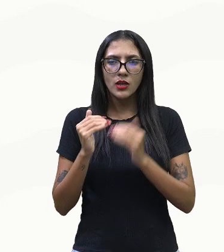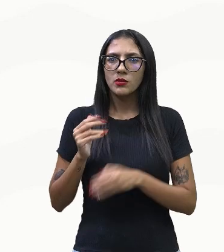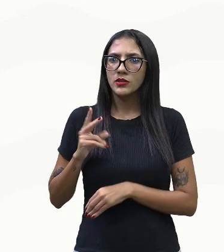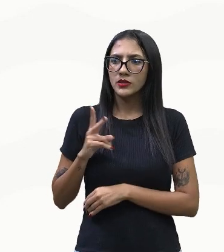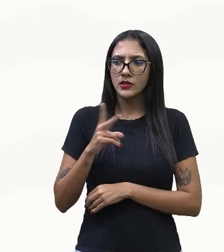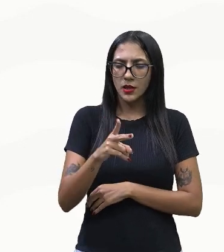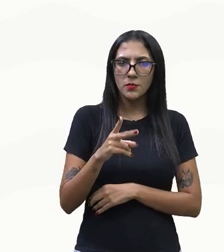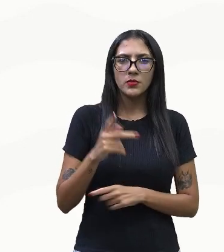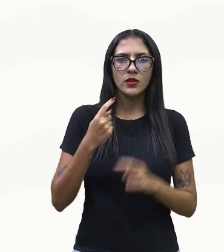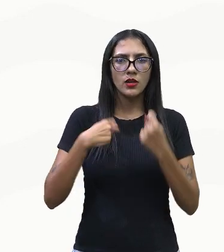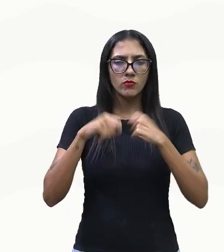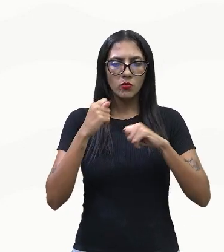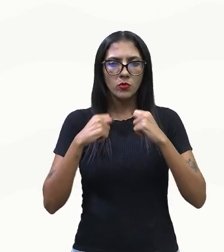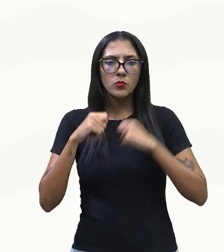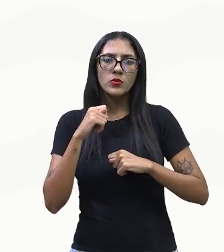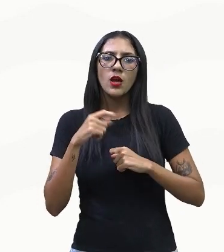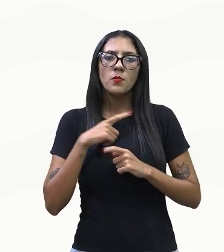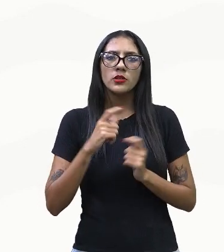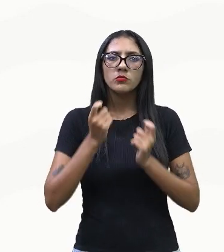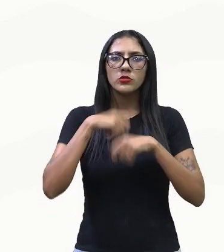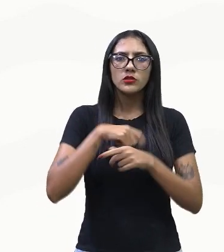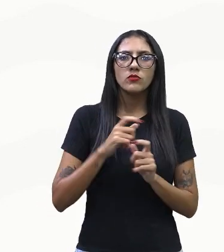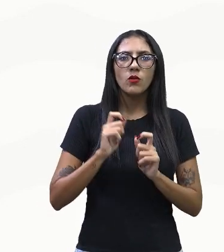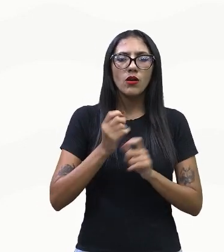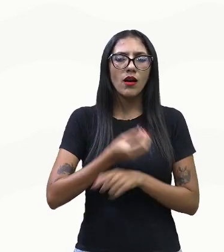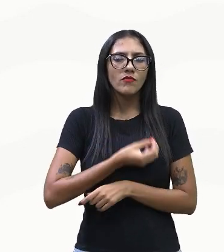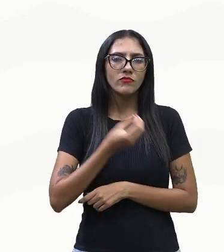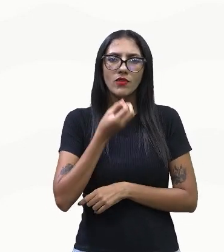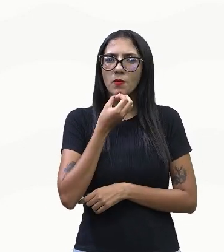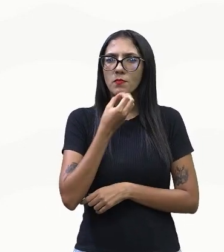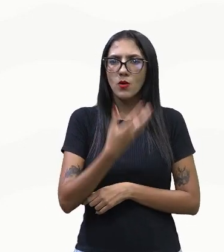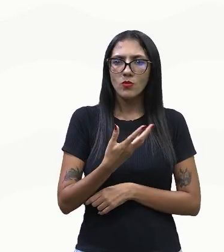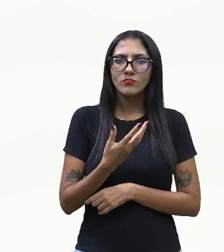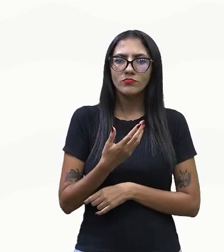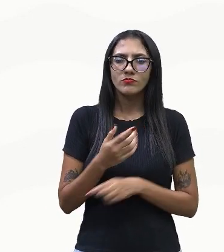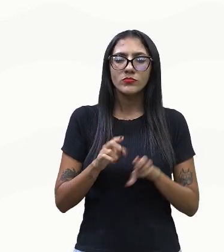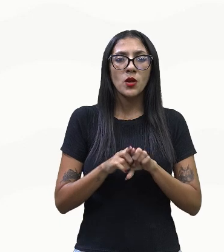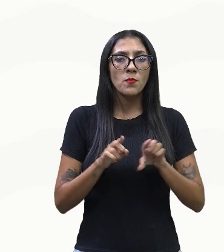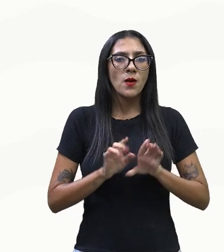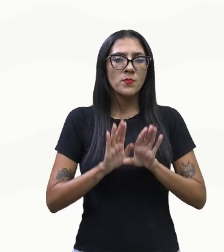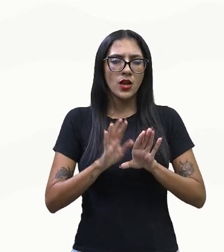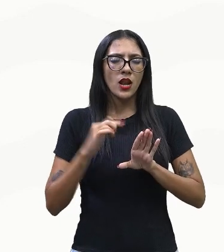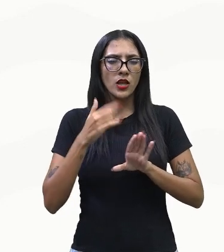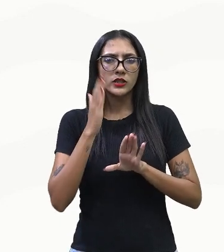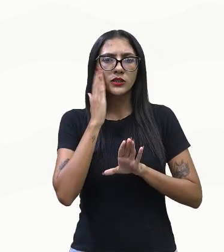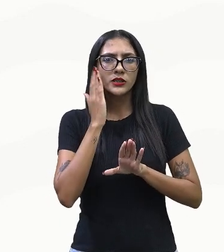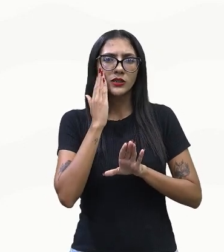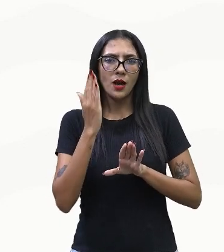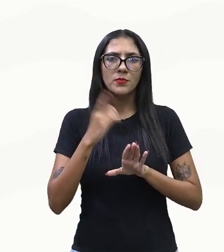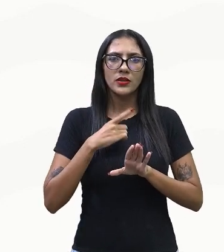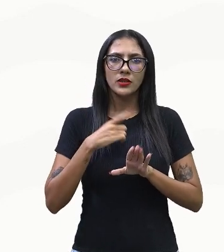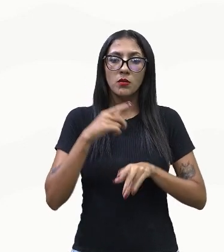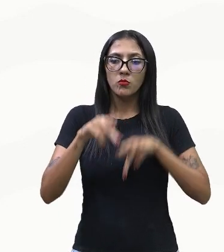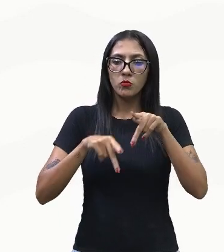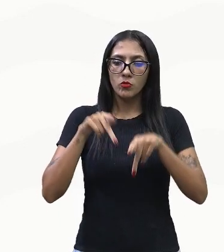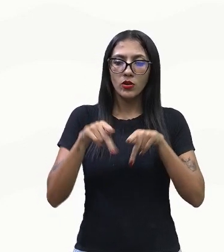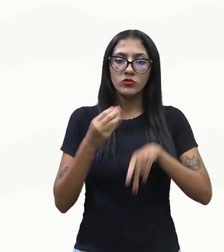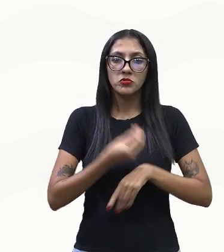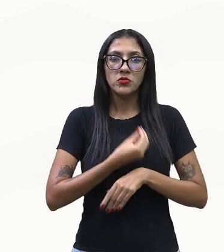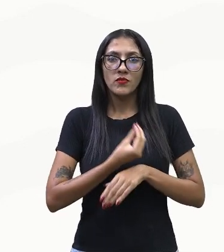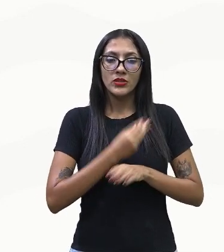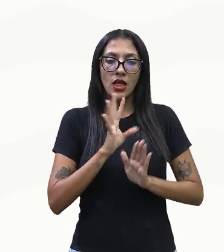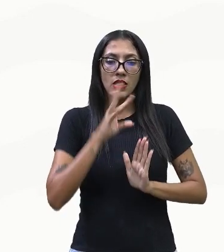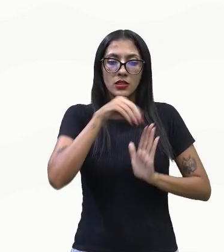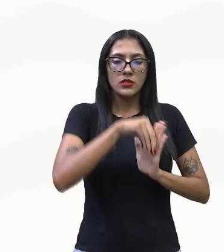progredir economicamente para que se possa se viver bem. Enquanto a gente sabe que existem populações que sempre viveram da floresta. Exatamente. E a gente está